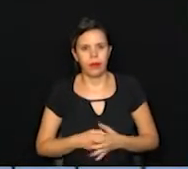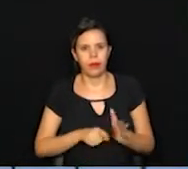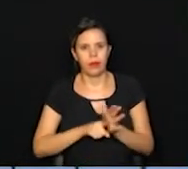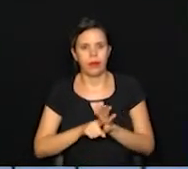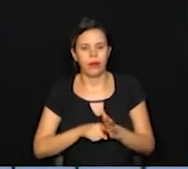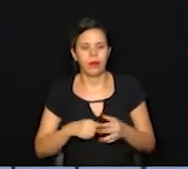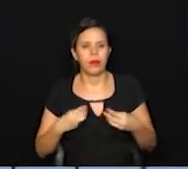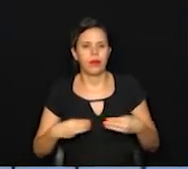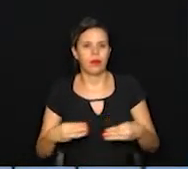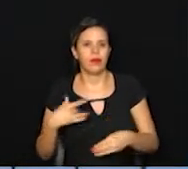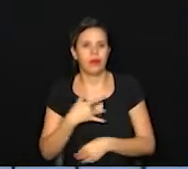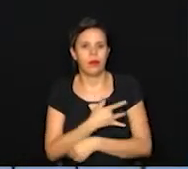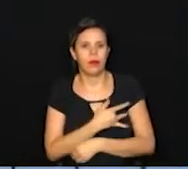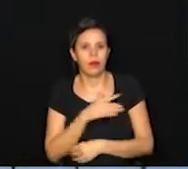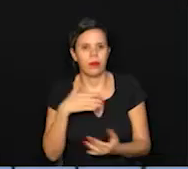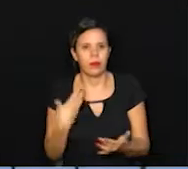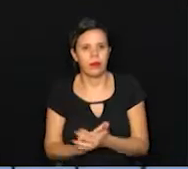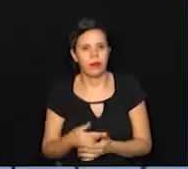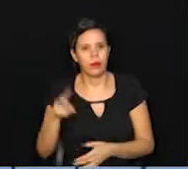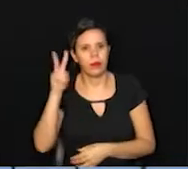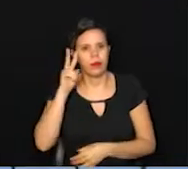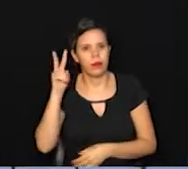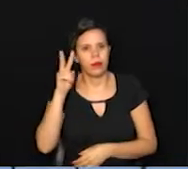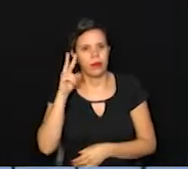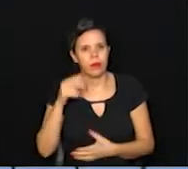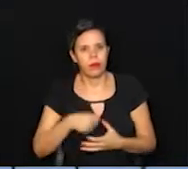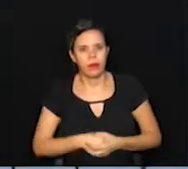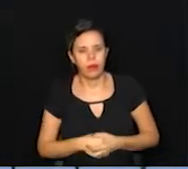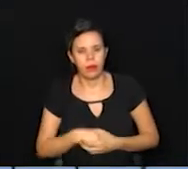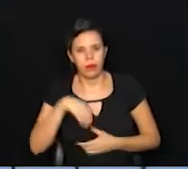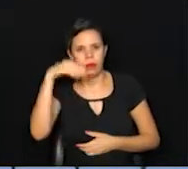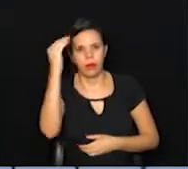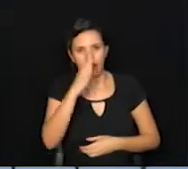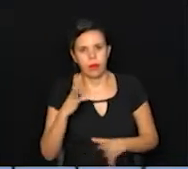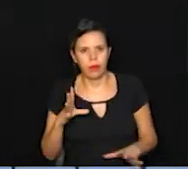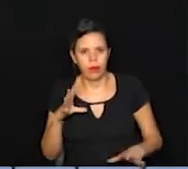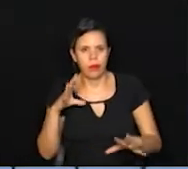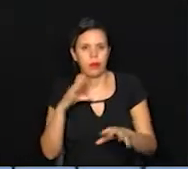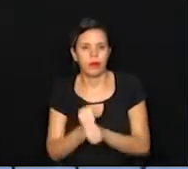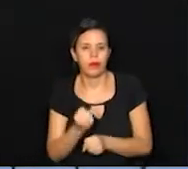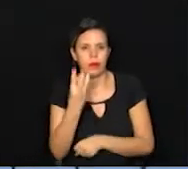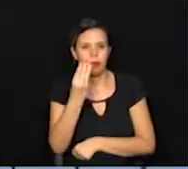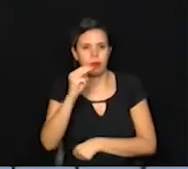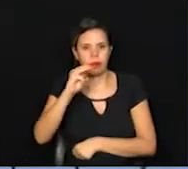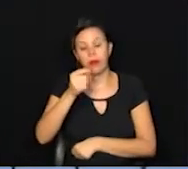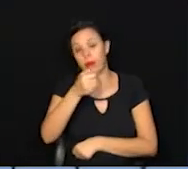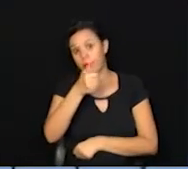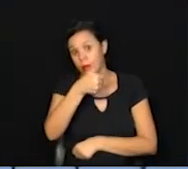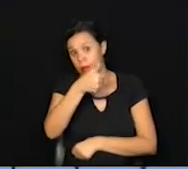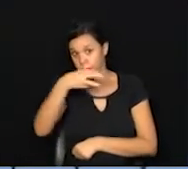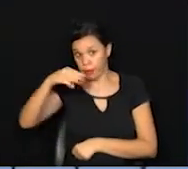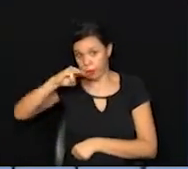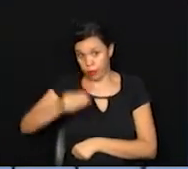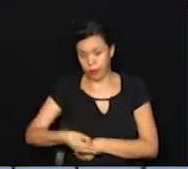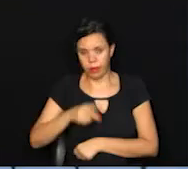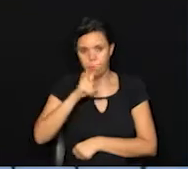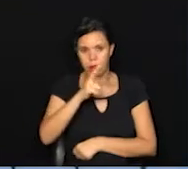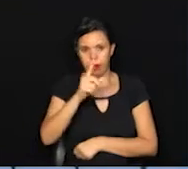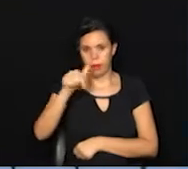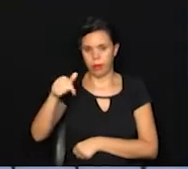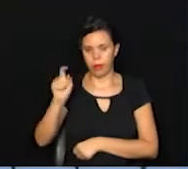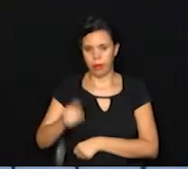Ministério da Saúde, até esta segunda-feira, o Brasil somava 13.517